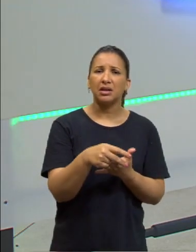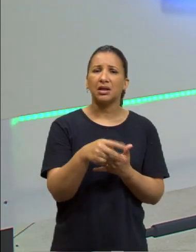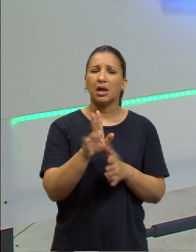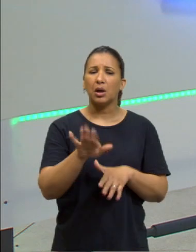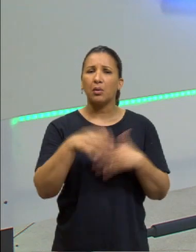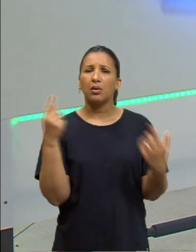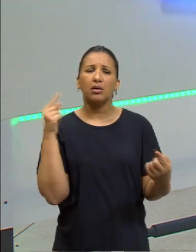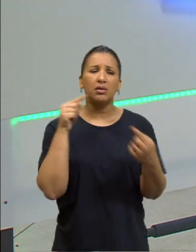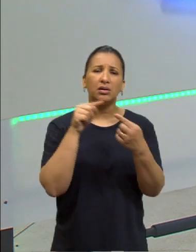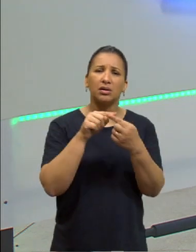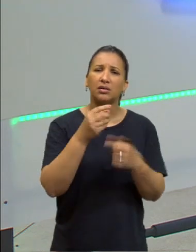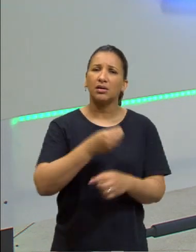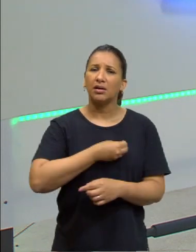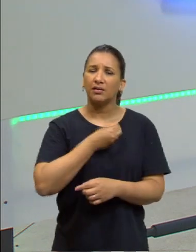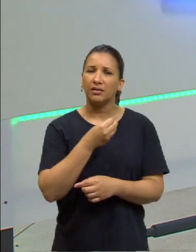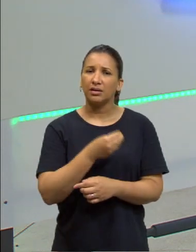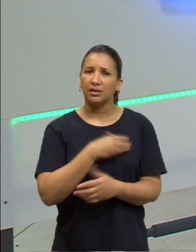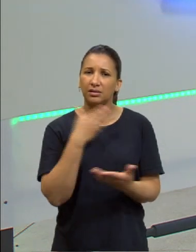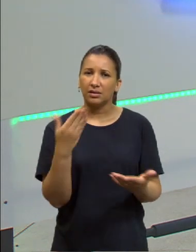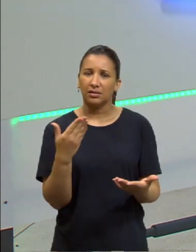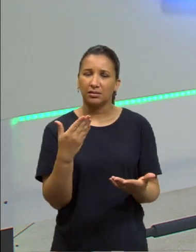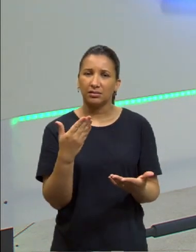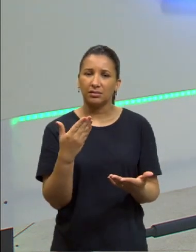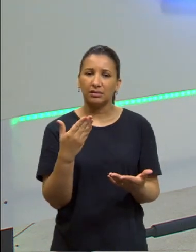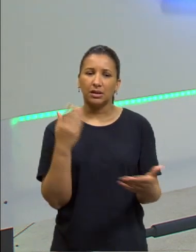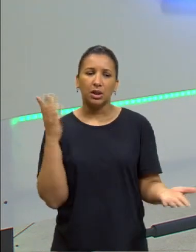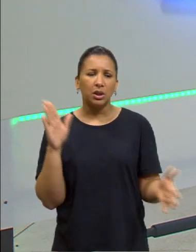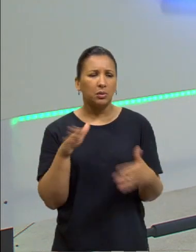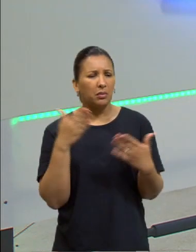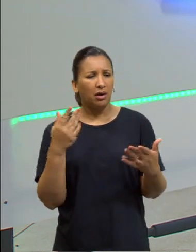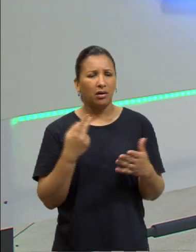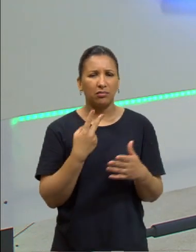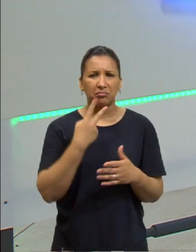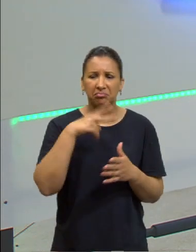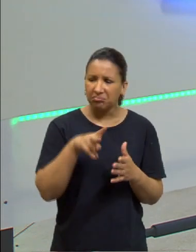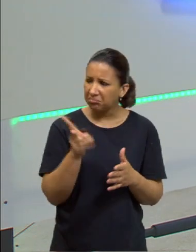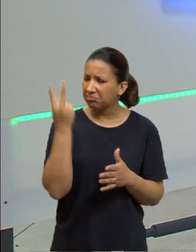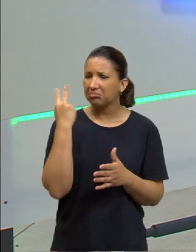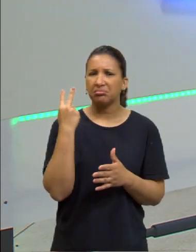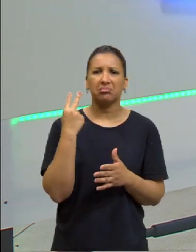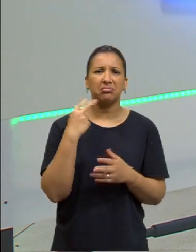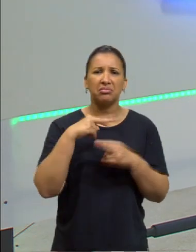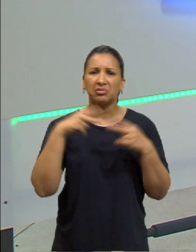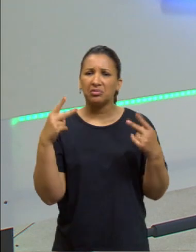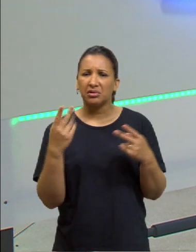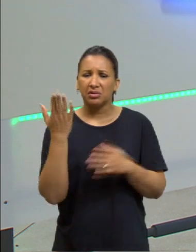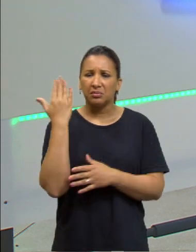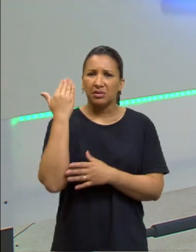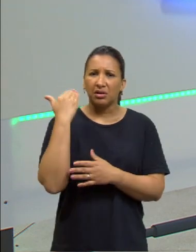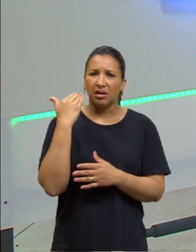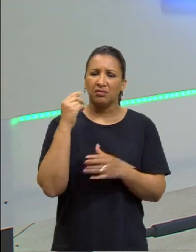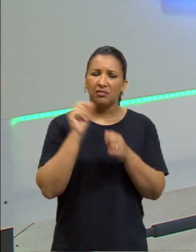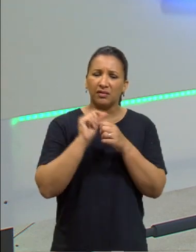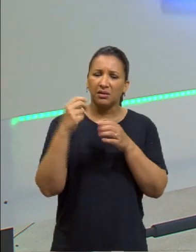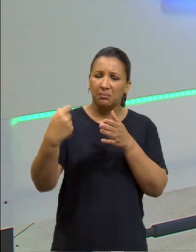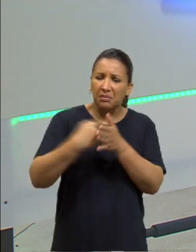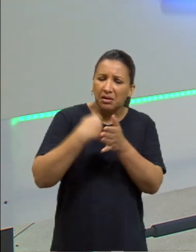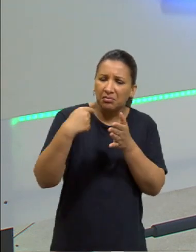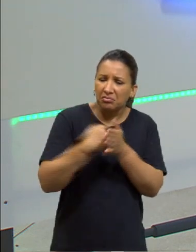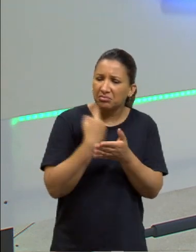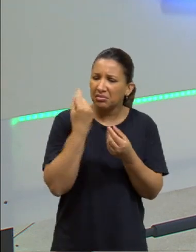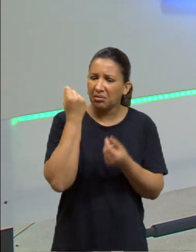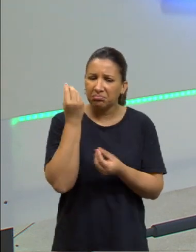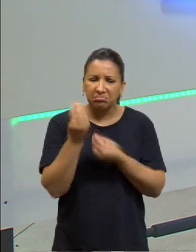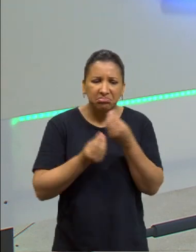finalidade da sua vida, quando você chega lá, você vai olhar para trás e aí você vai se fazer a pergunta, para o que